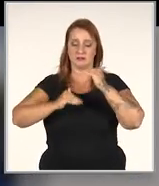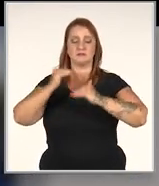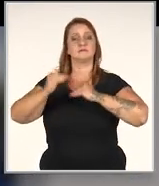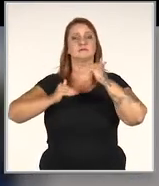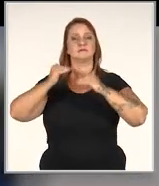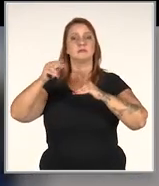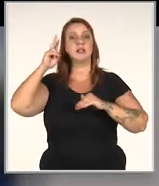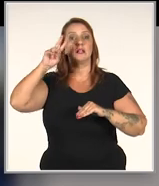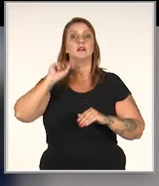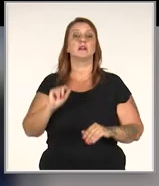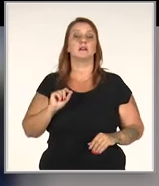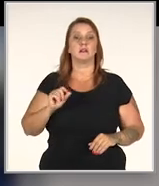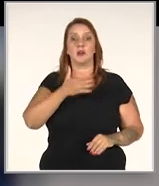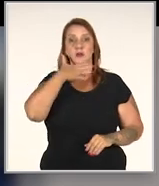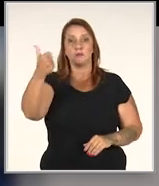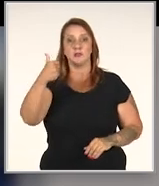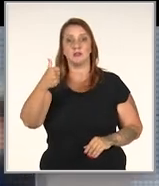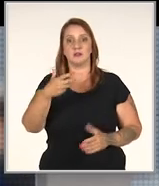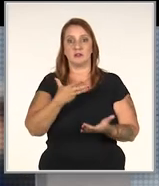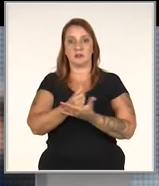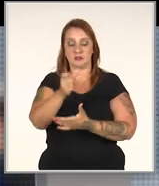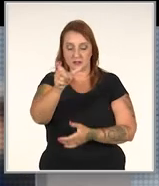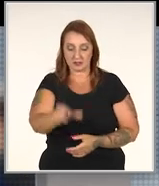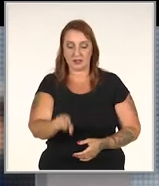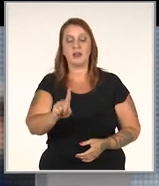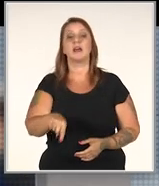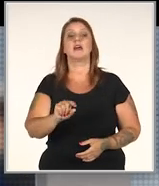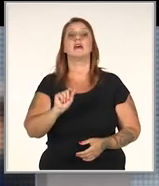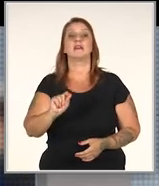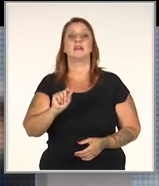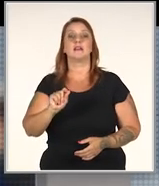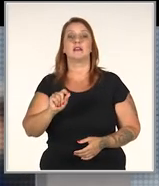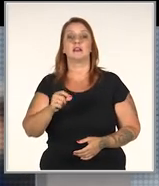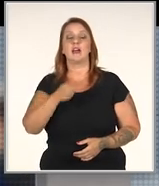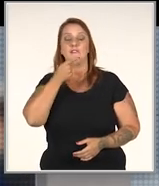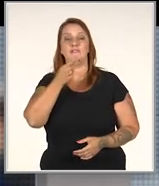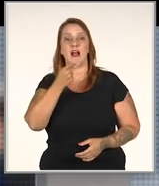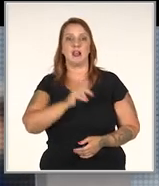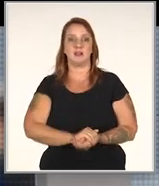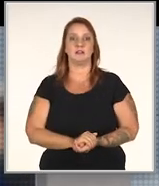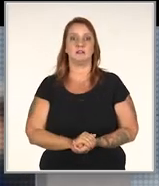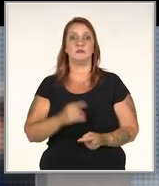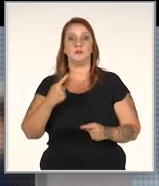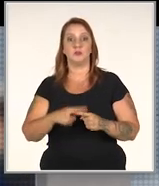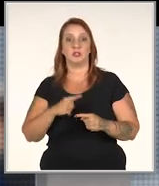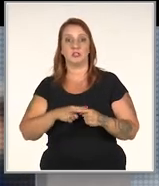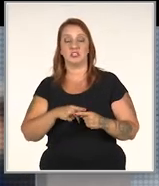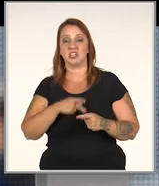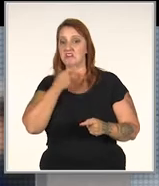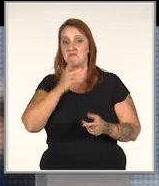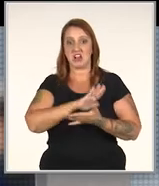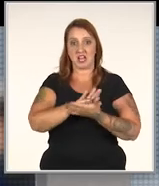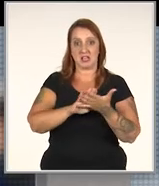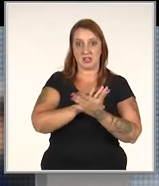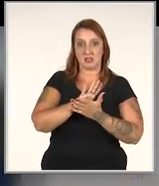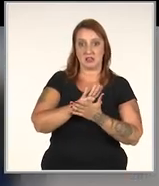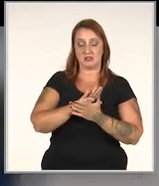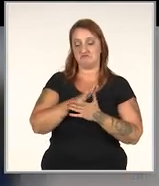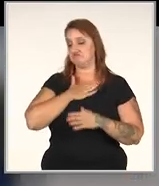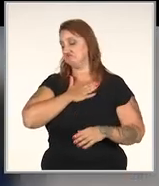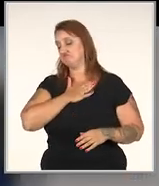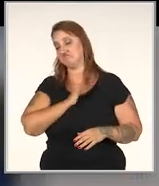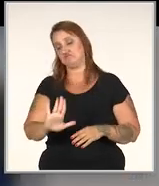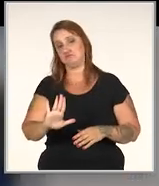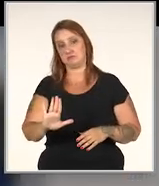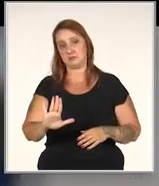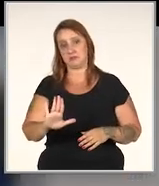crescer. E lembrando que o melhor cliente, o melhor consumidor, é aquele que critica. Porque aquele que não critica, ele